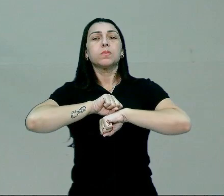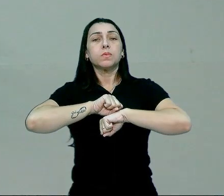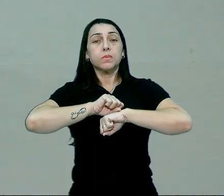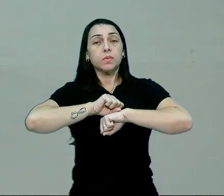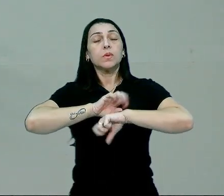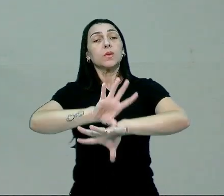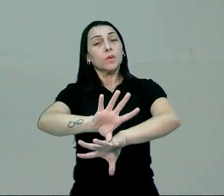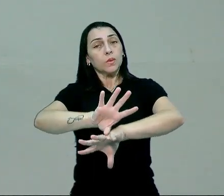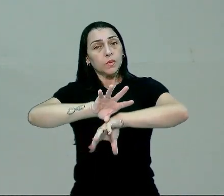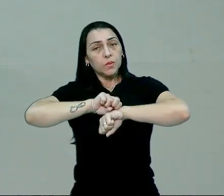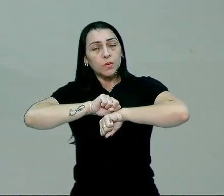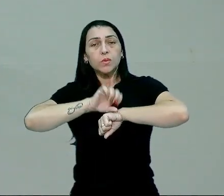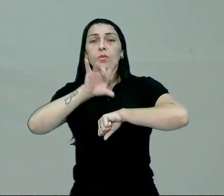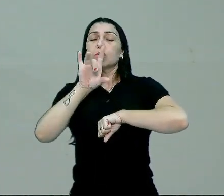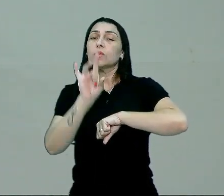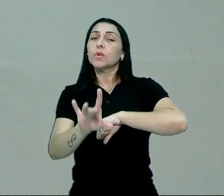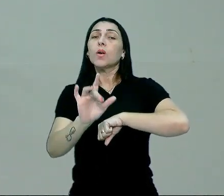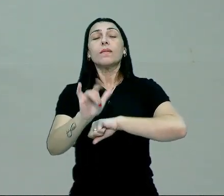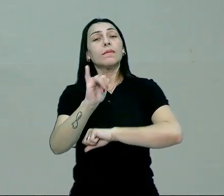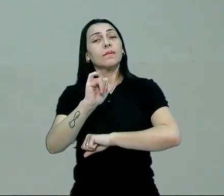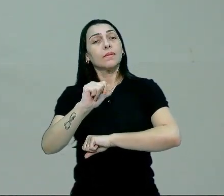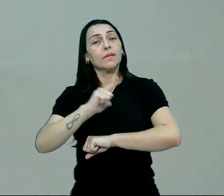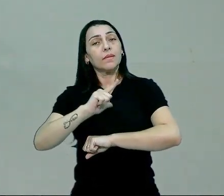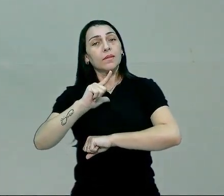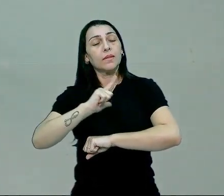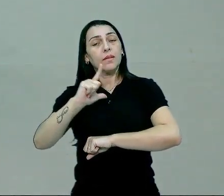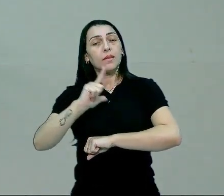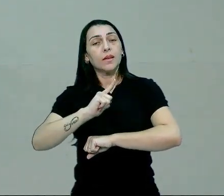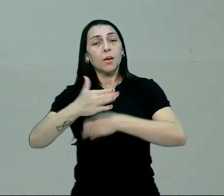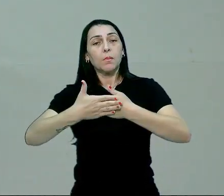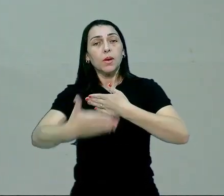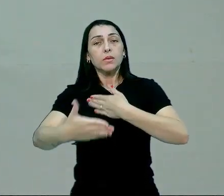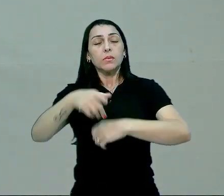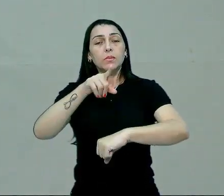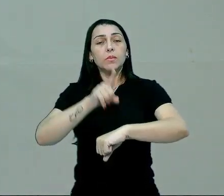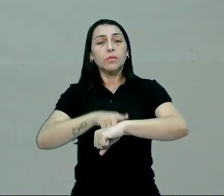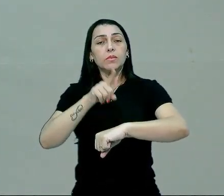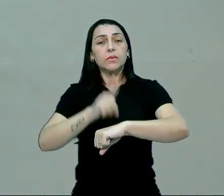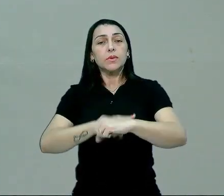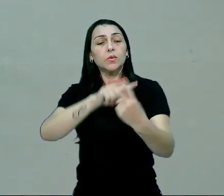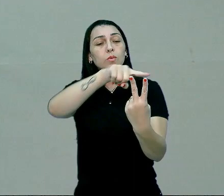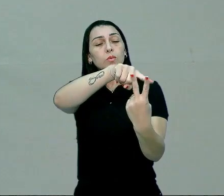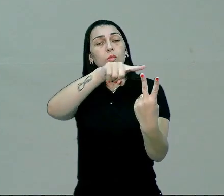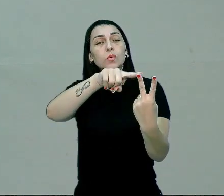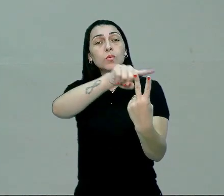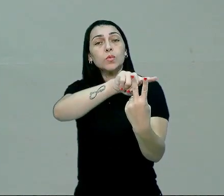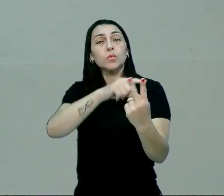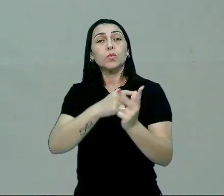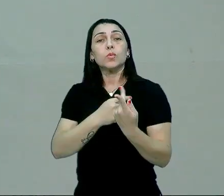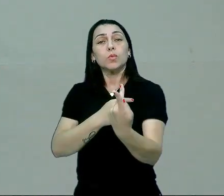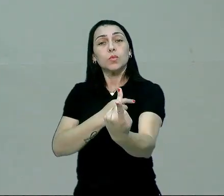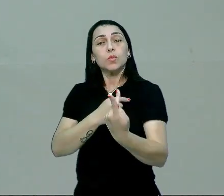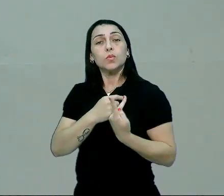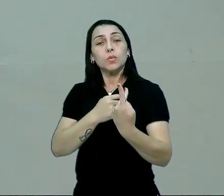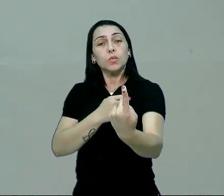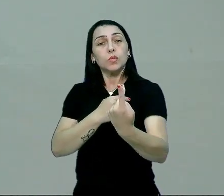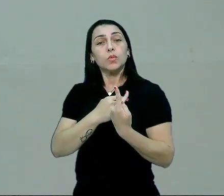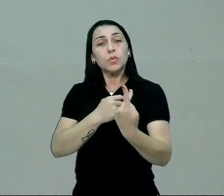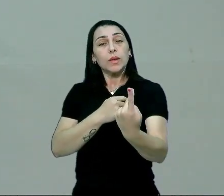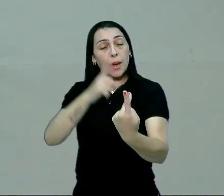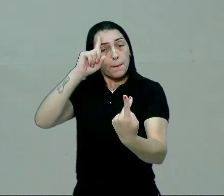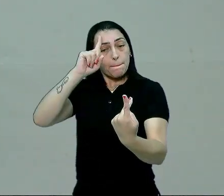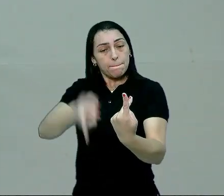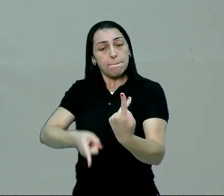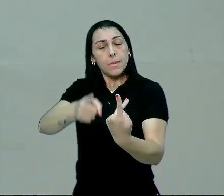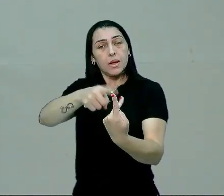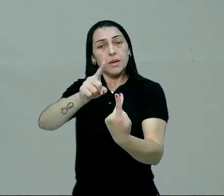dominação, ela somente existe a partir do momento em que há uma dualidade. Alguém que